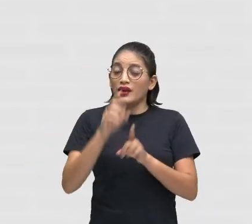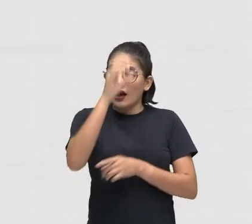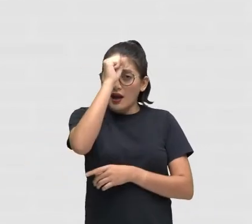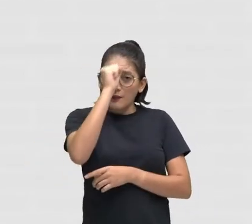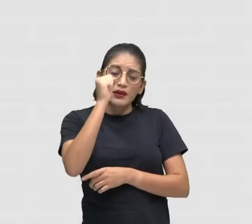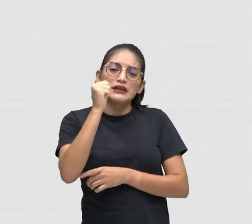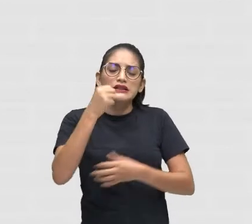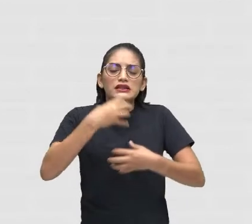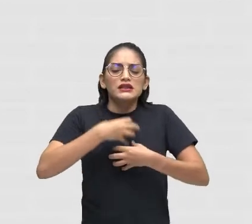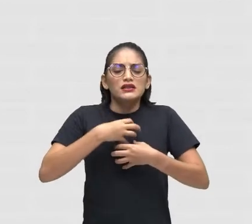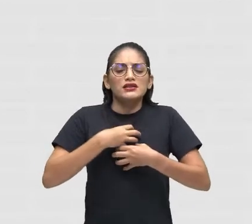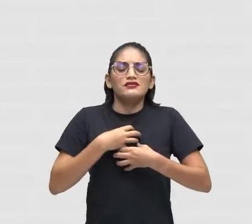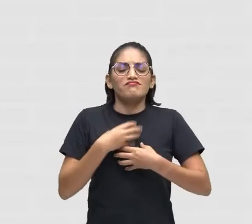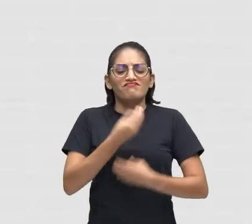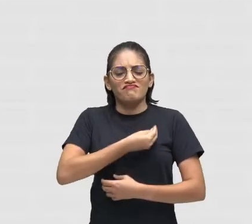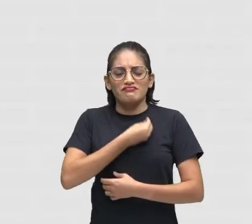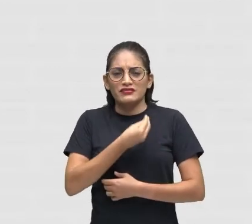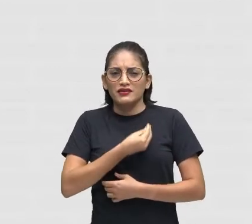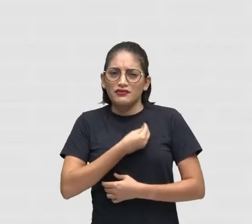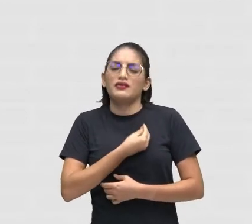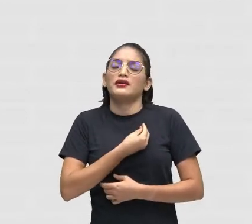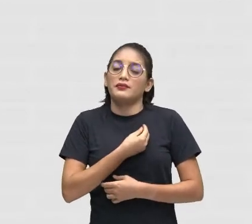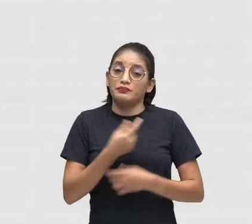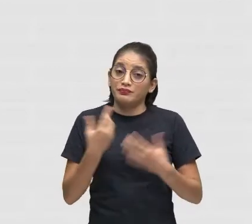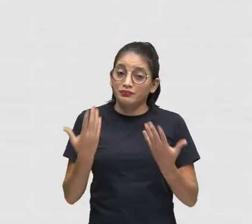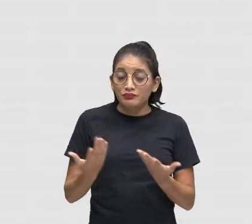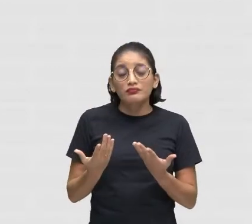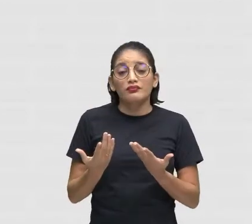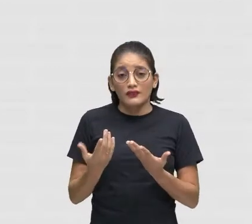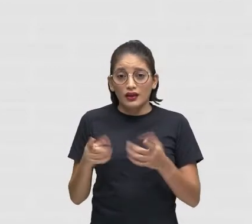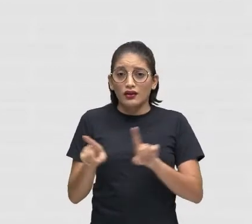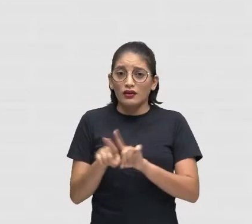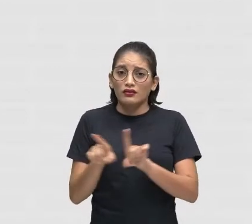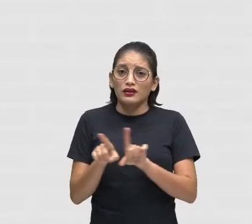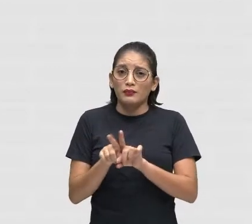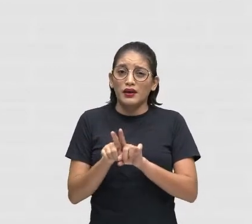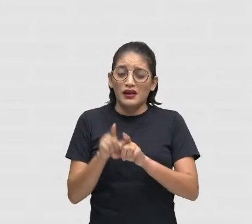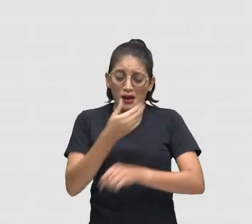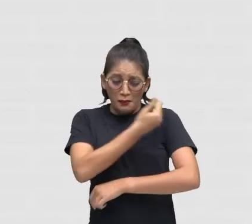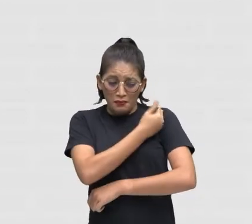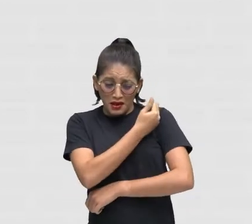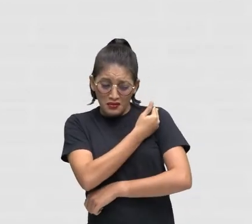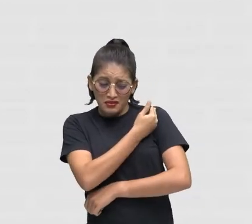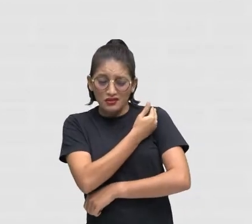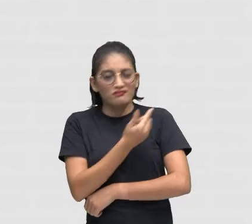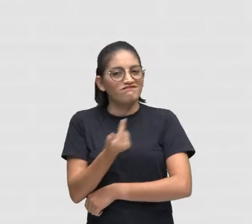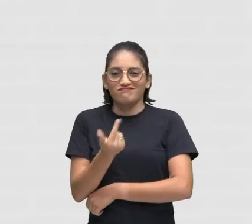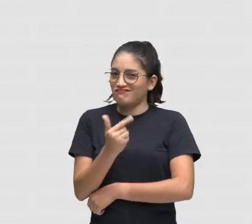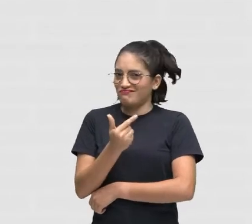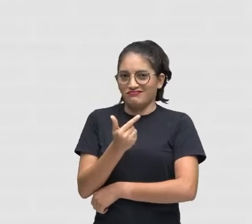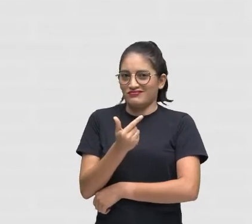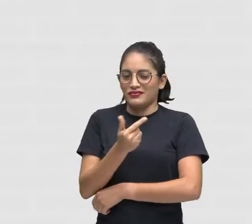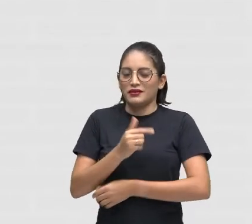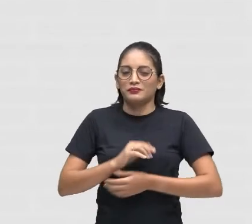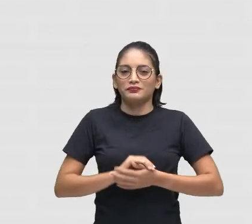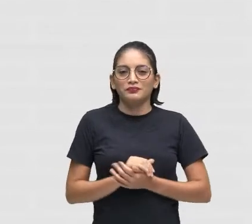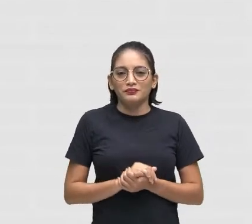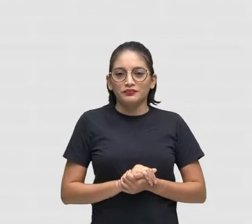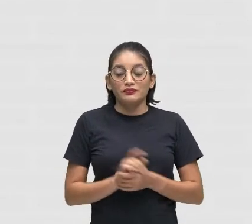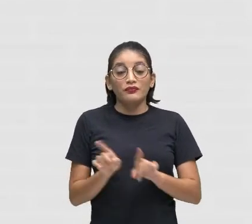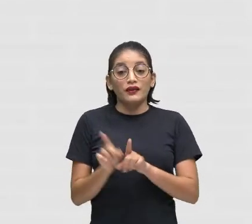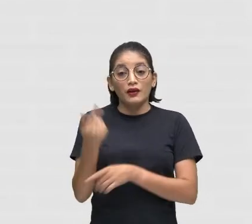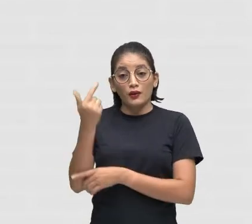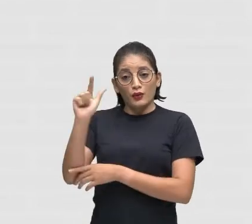Formas de ser De viver E assim Combater Sempre o preconceito Outro aspecto